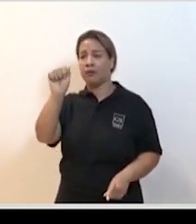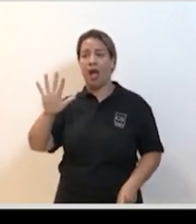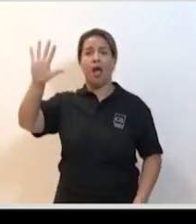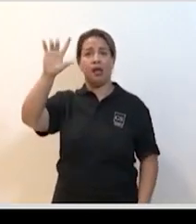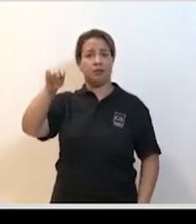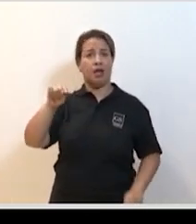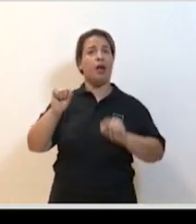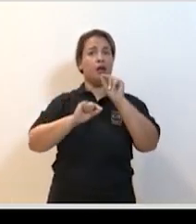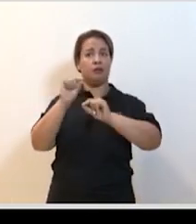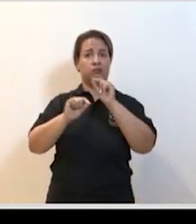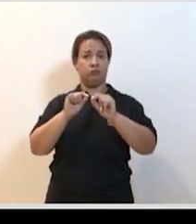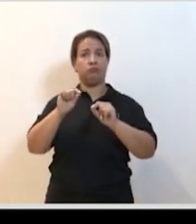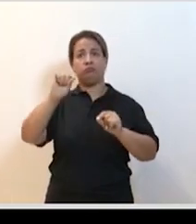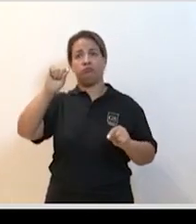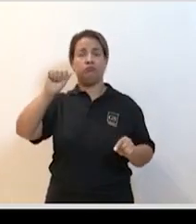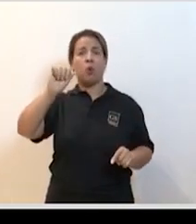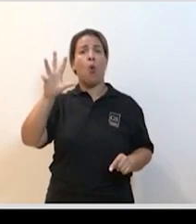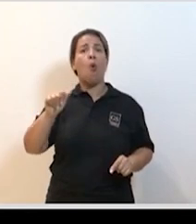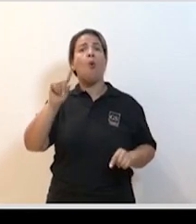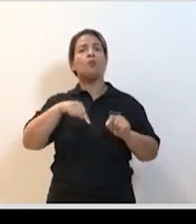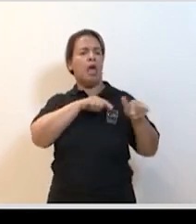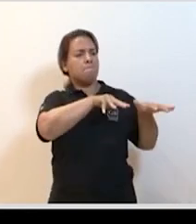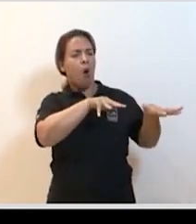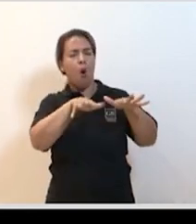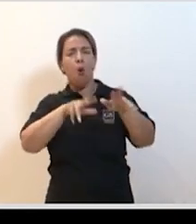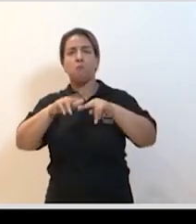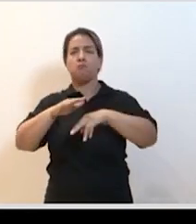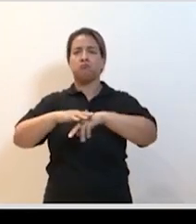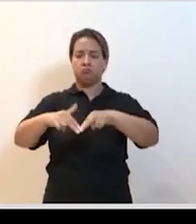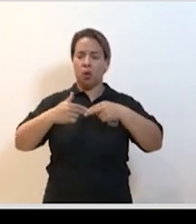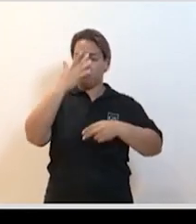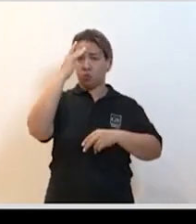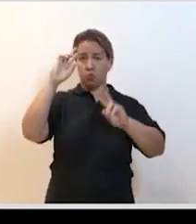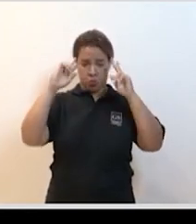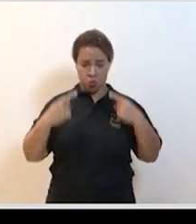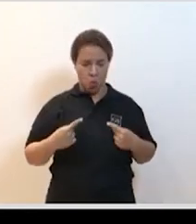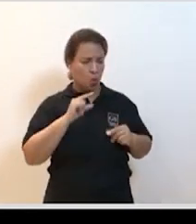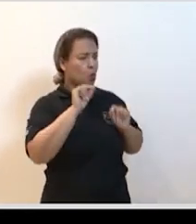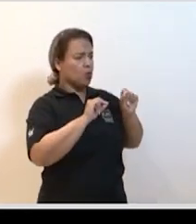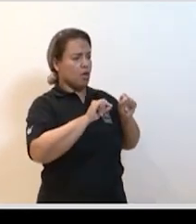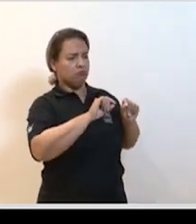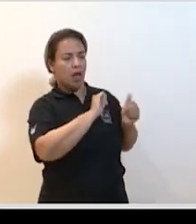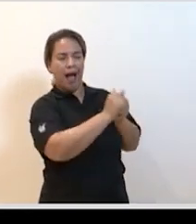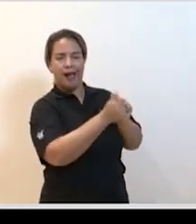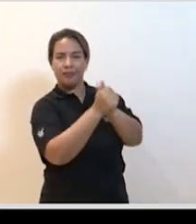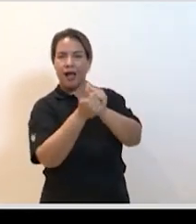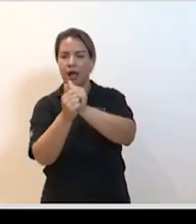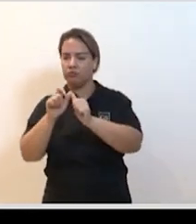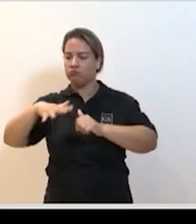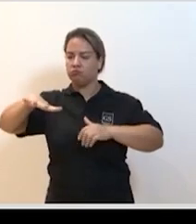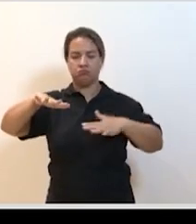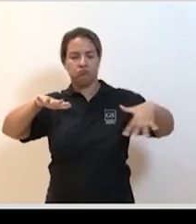outros lugares do mundo. Existe, na verdade, toda uma movimentação do ser humano em relação à mudança de habitats ecológicos e